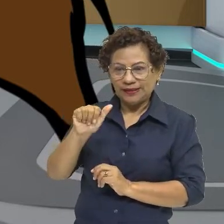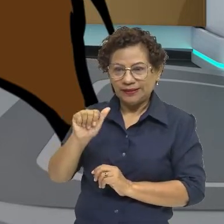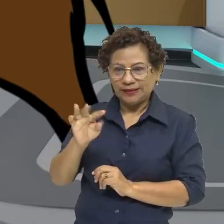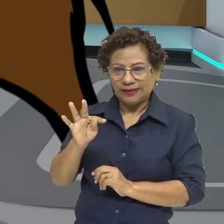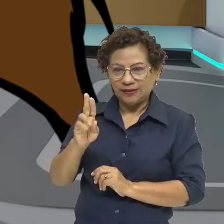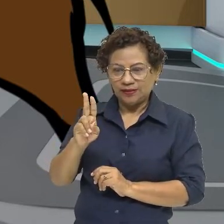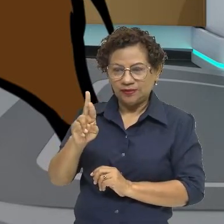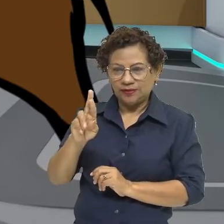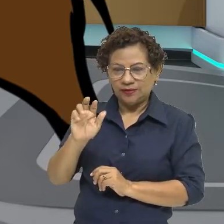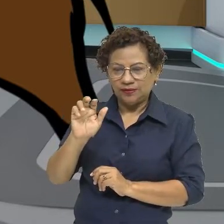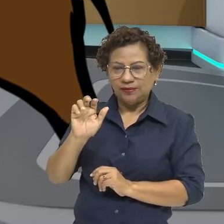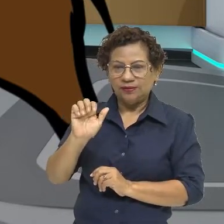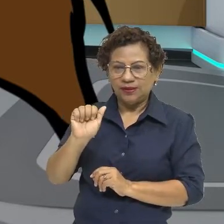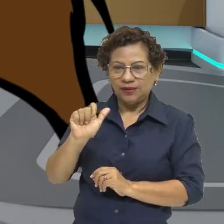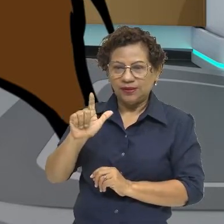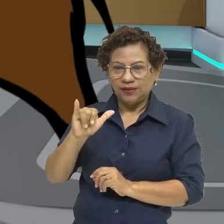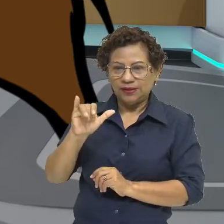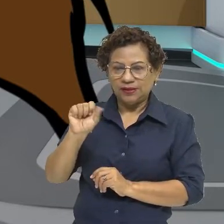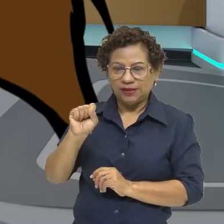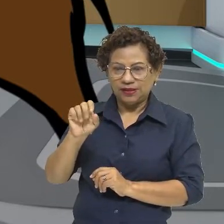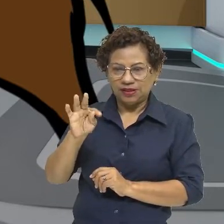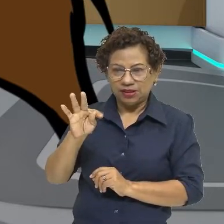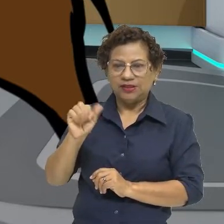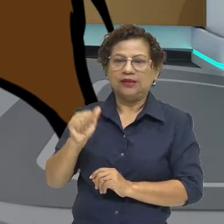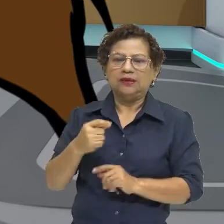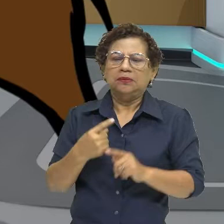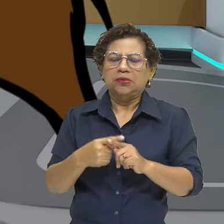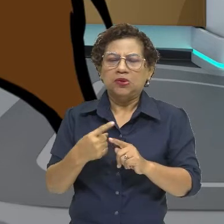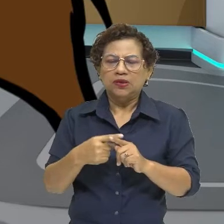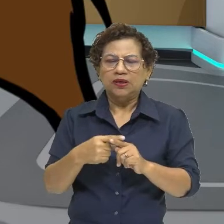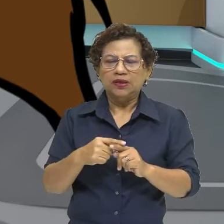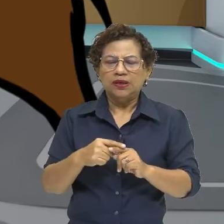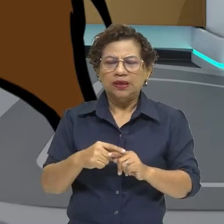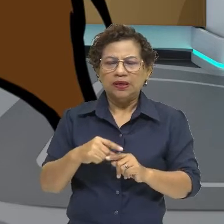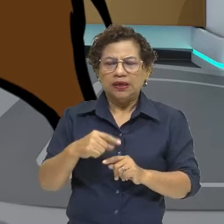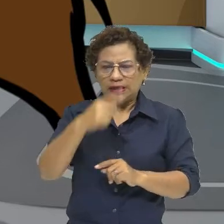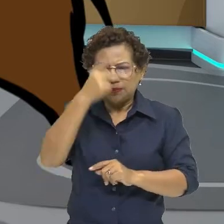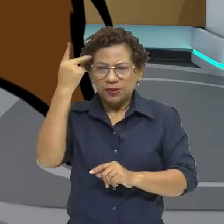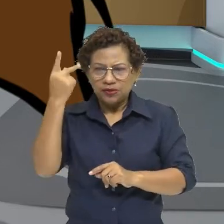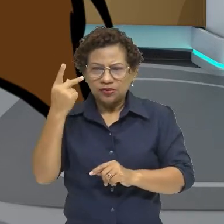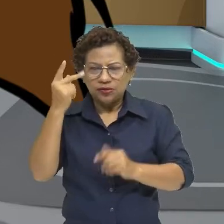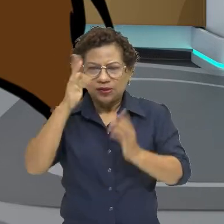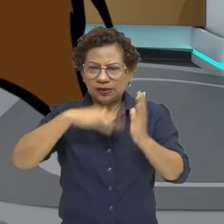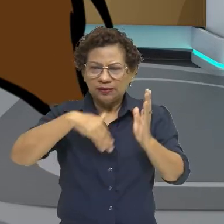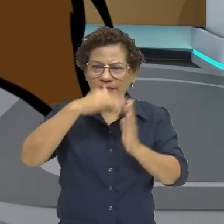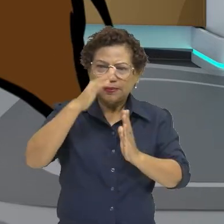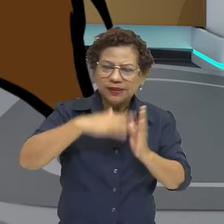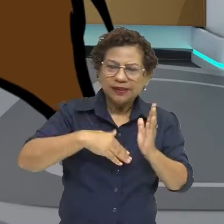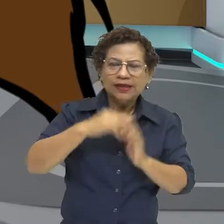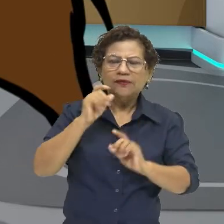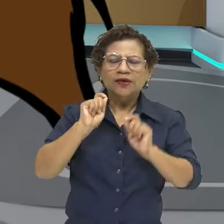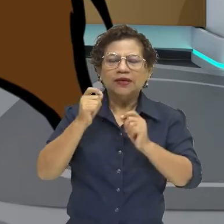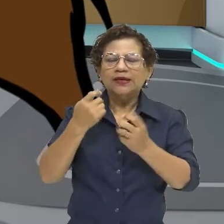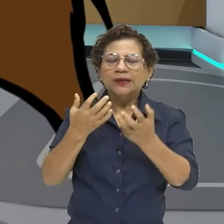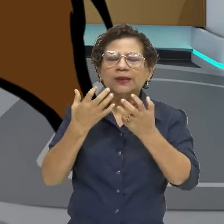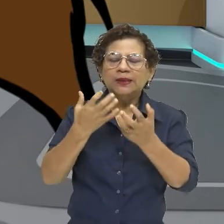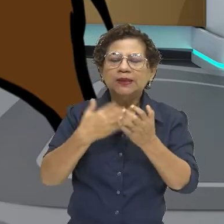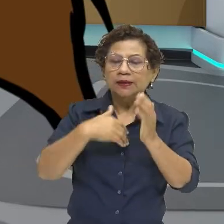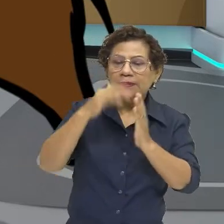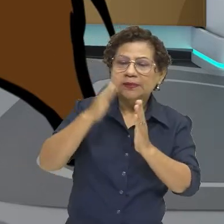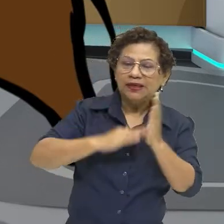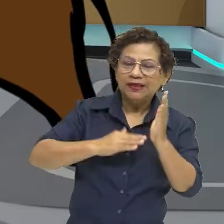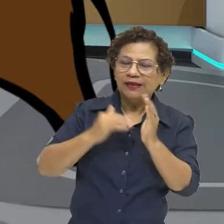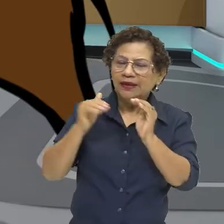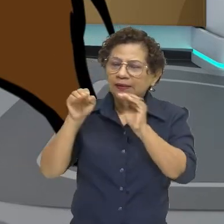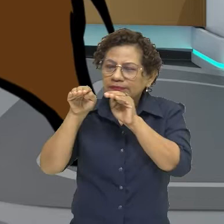paleolítico superior, ele queria o quê? Chegar o mais próximo possível da realidade. Retratava esse animal como ele